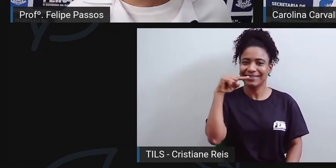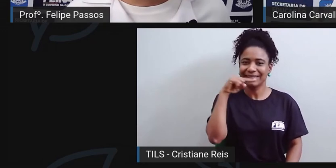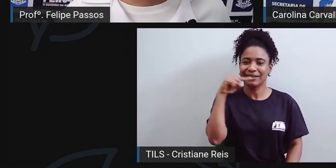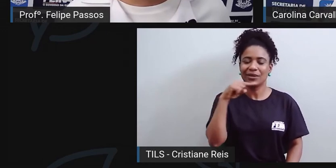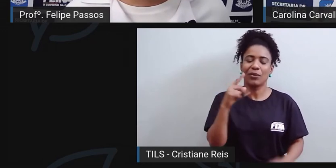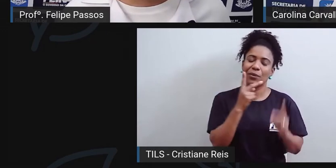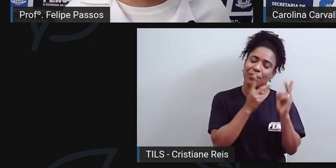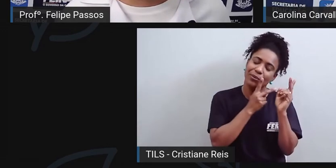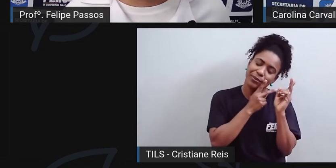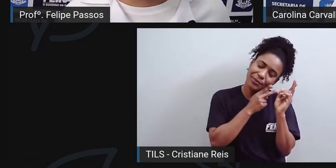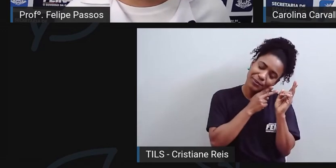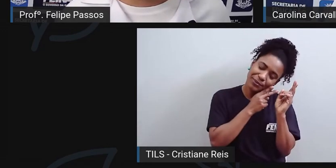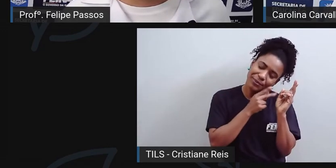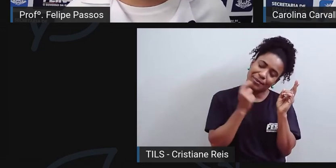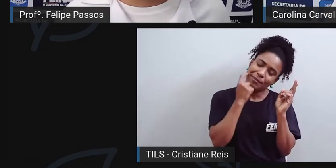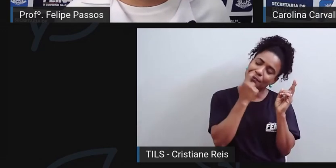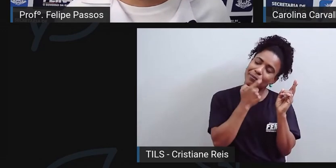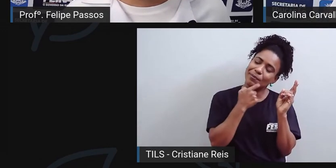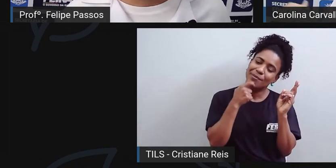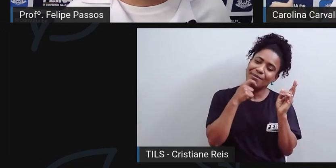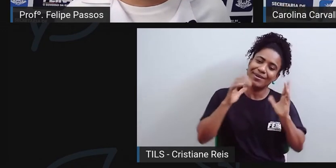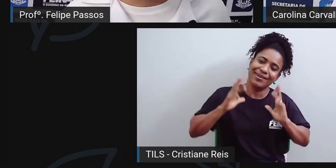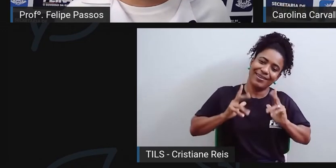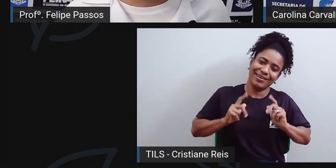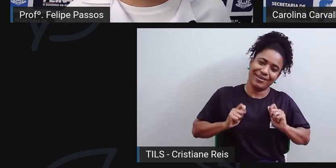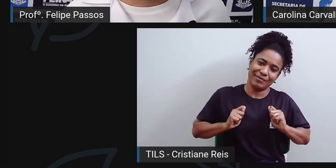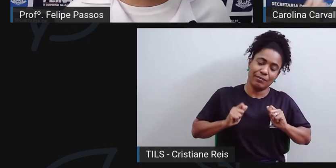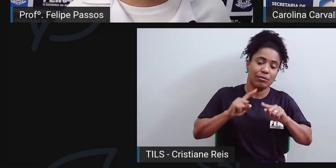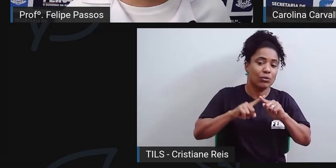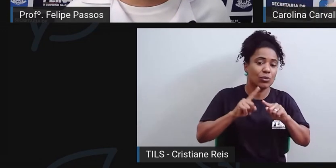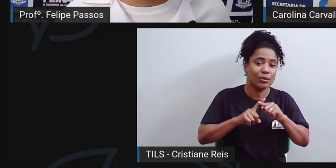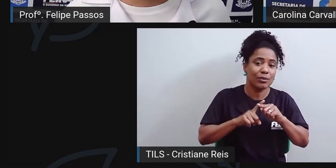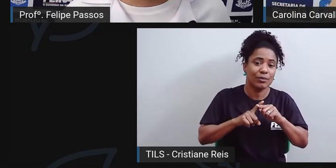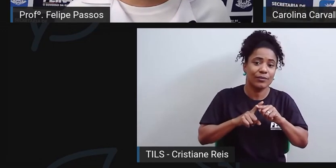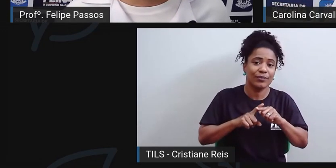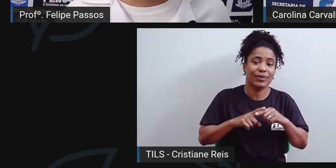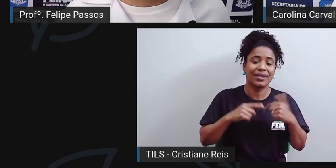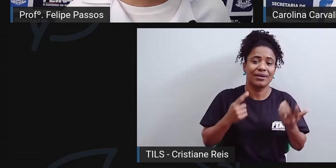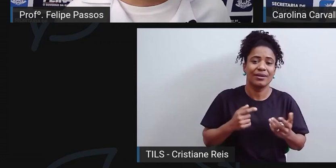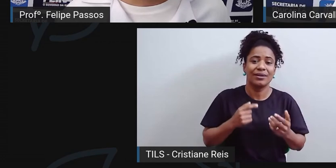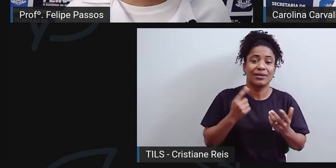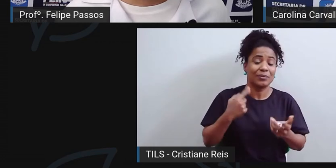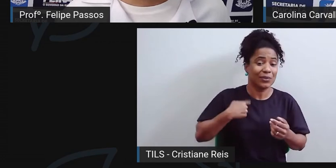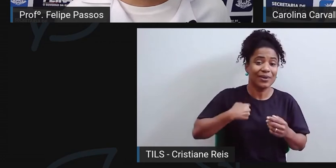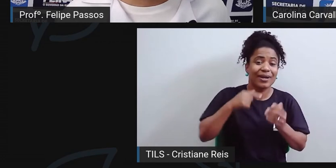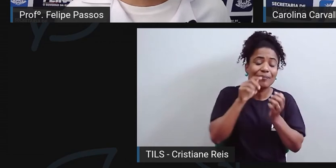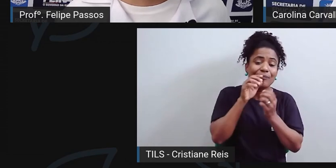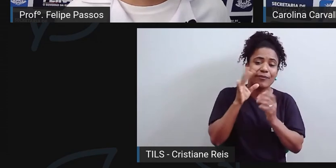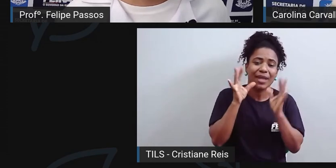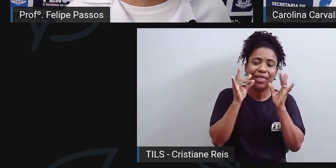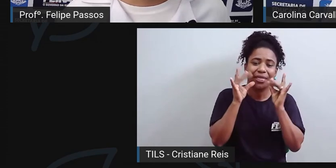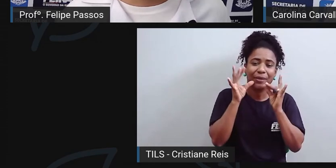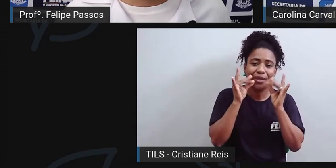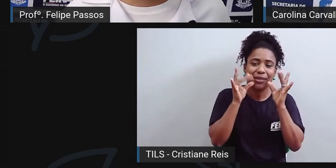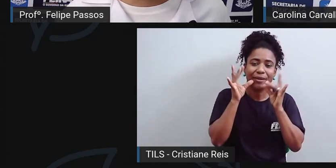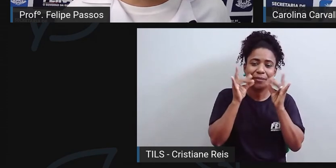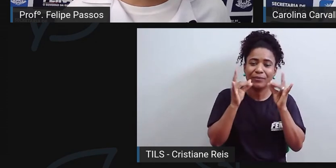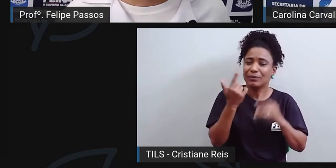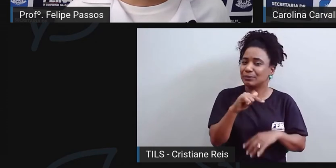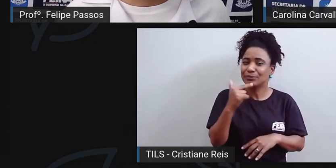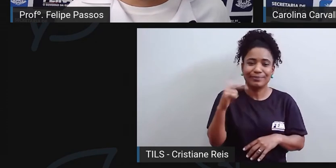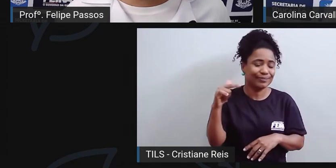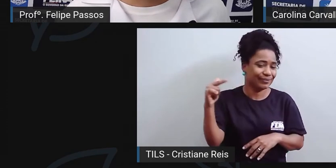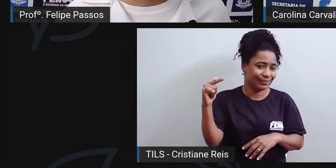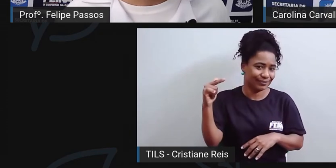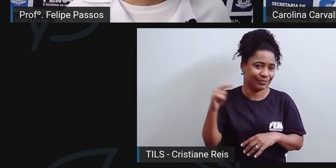com os dentes higienizados porque durante a noite a nossa produção de saliva diminui. Então a saliva, ela ajuda nessa